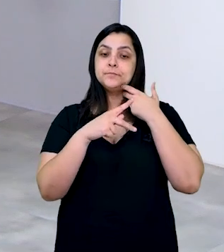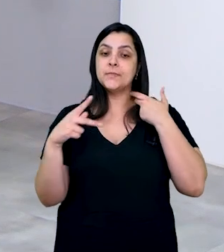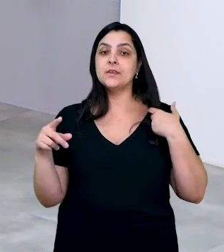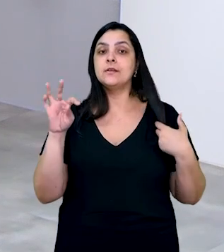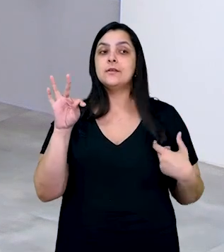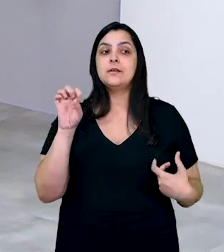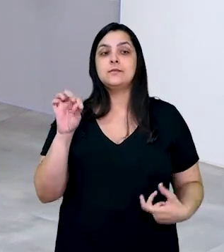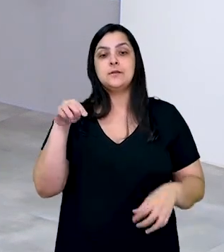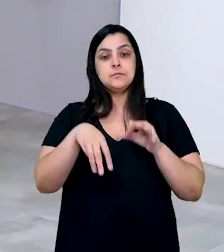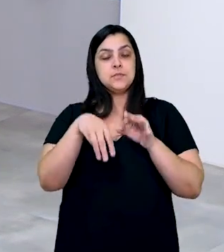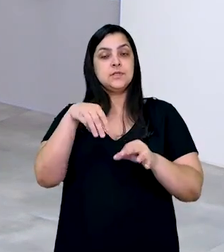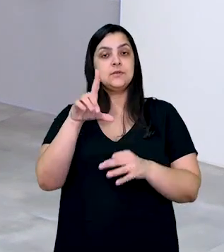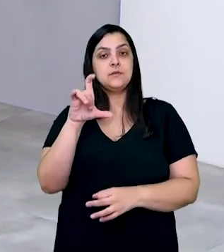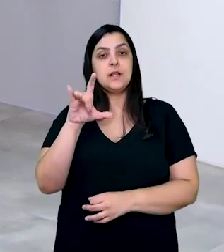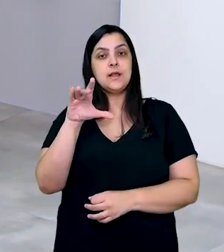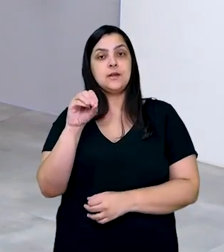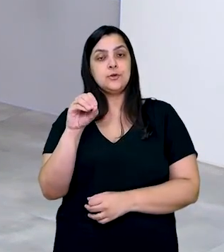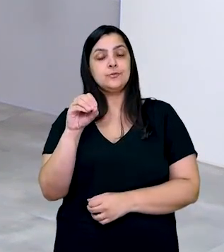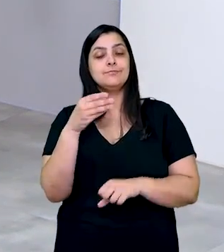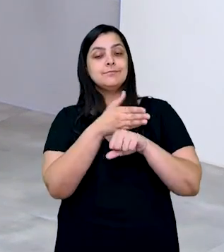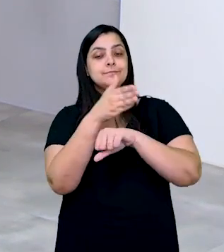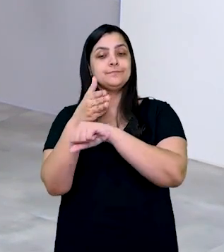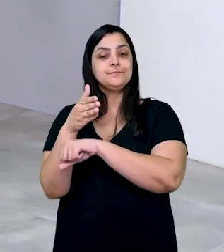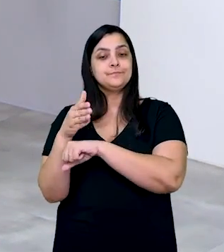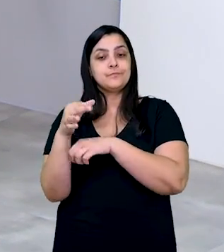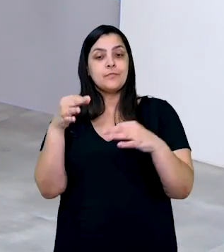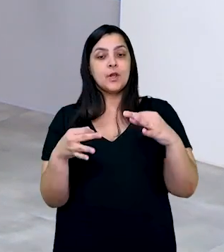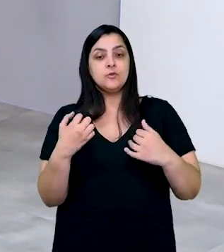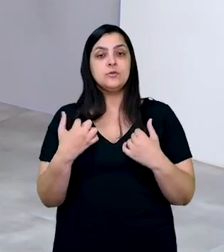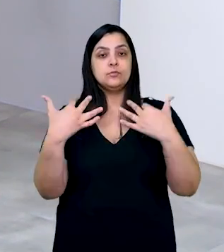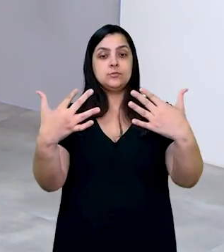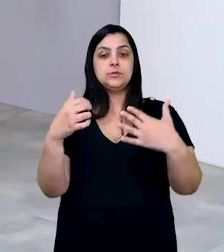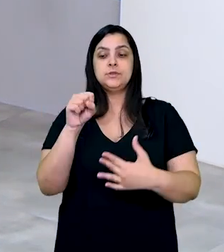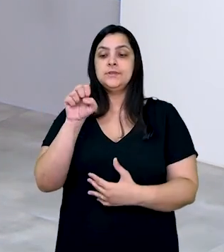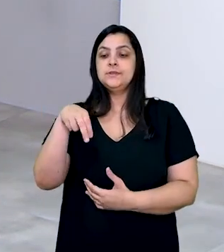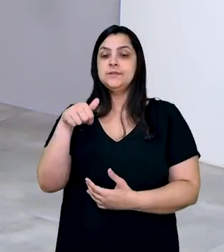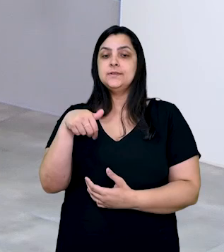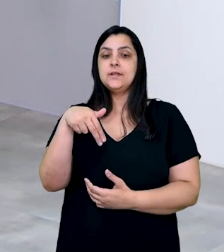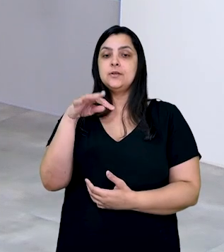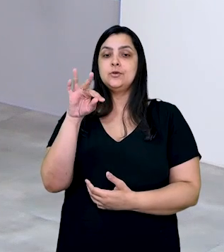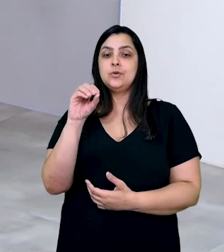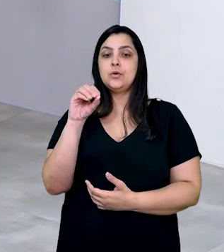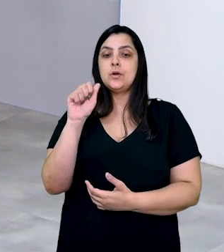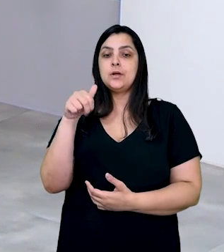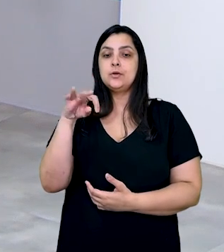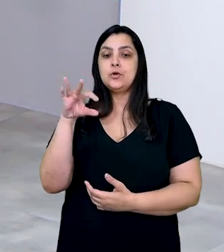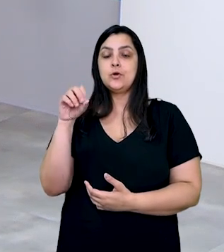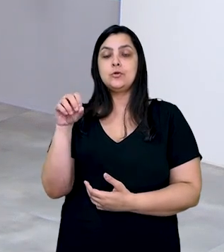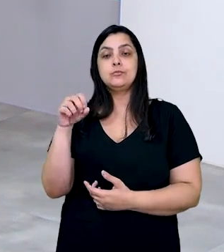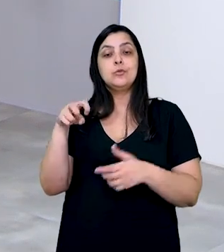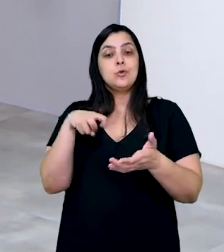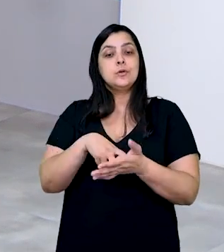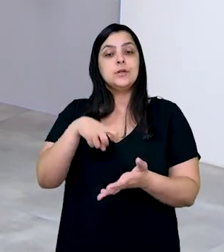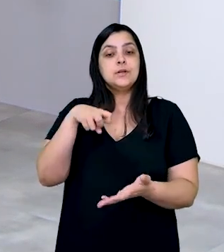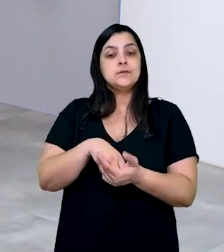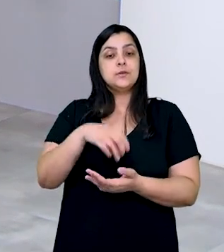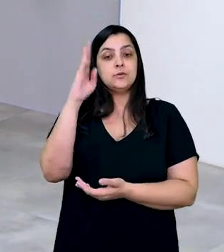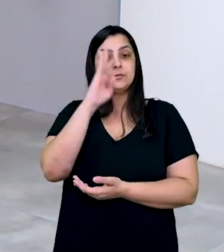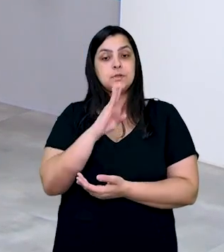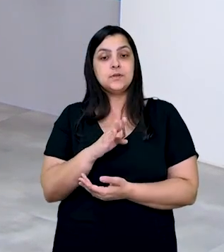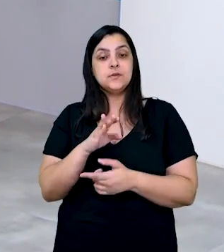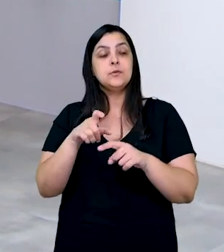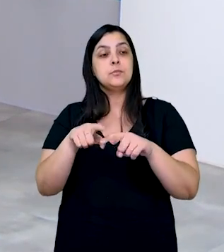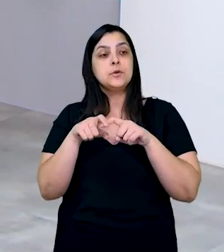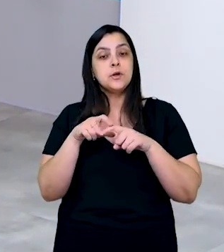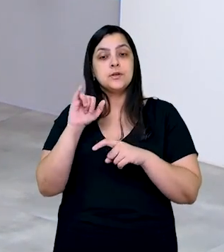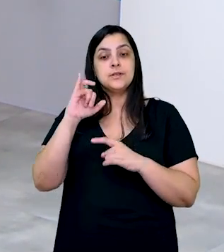O presidente do TST, ministro Lélio Bentes Corrêa, participou de audiência pública em Santo Antônio de Jesus, na Bahia, sobre a condenação